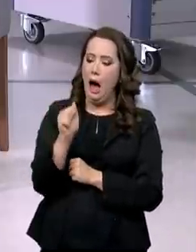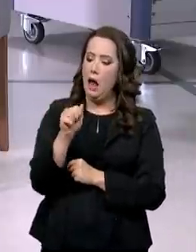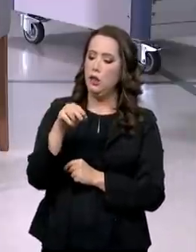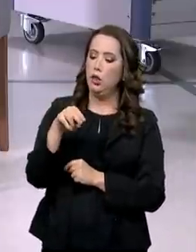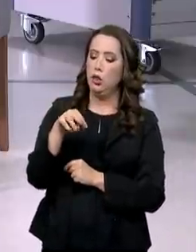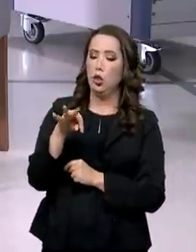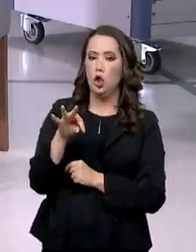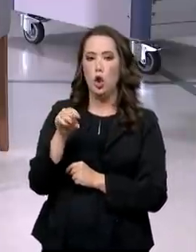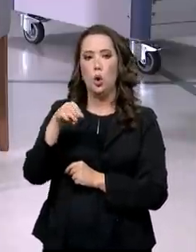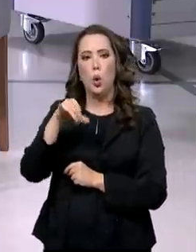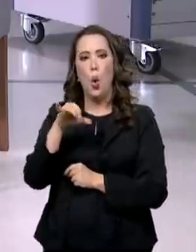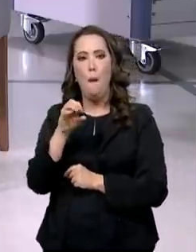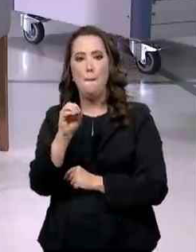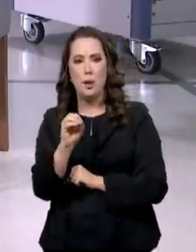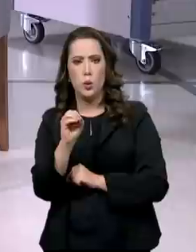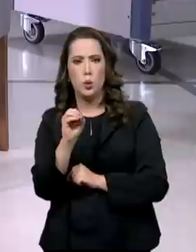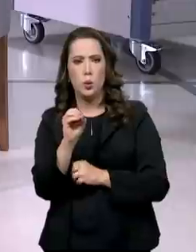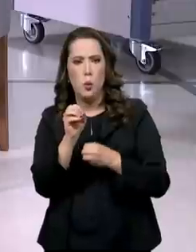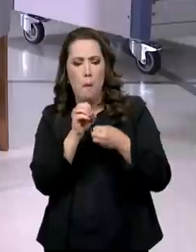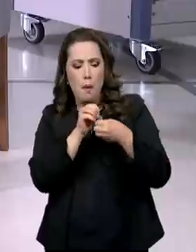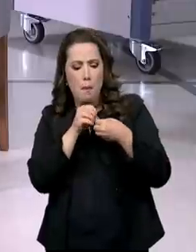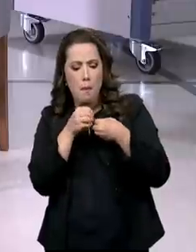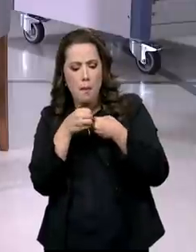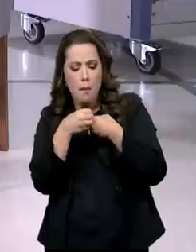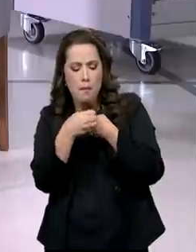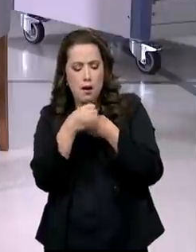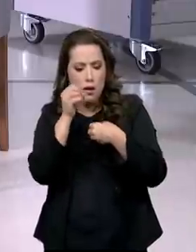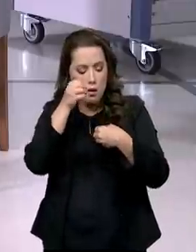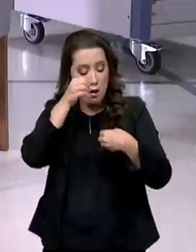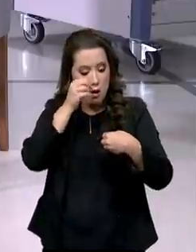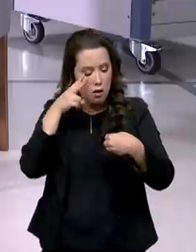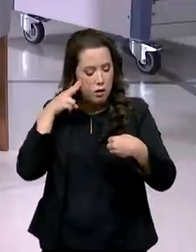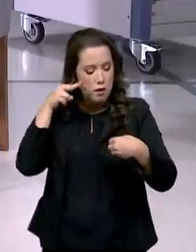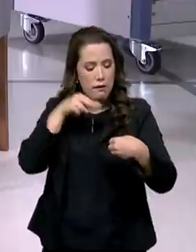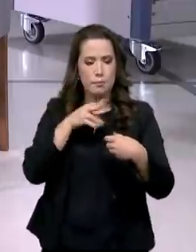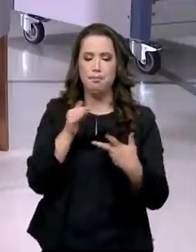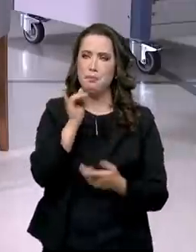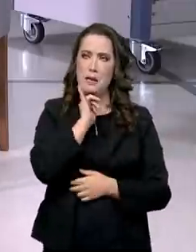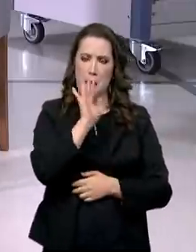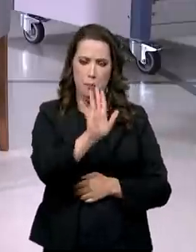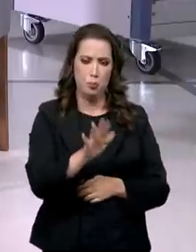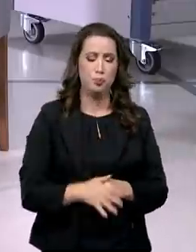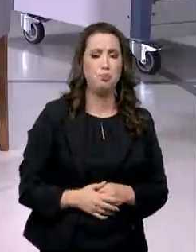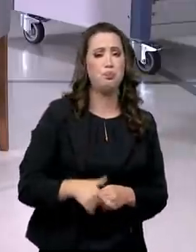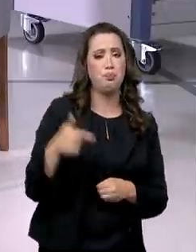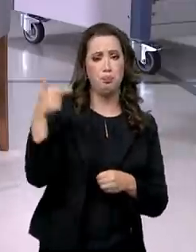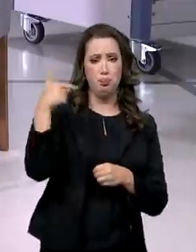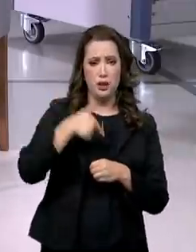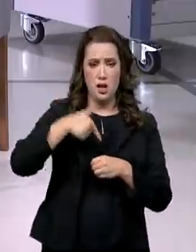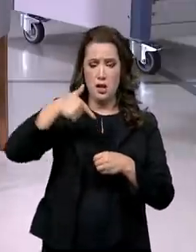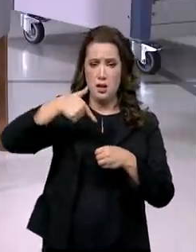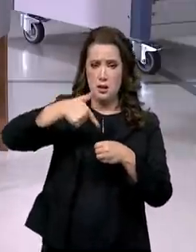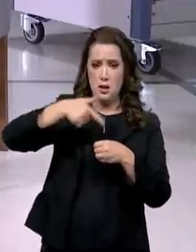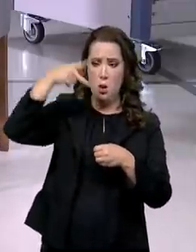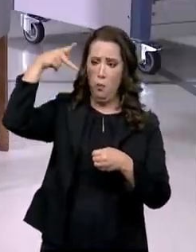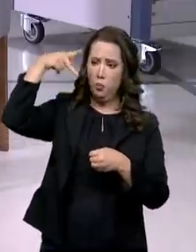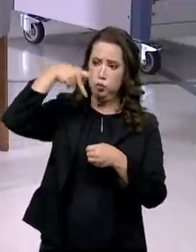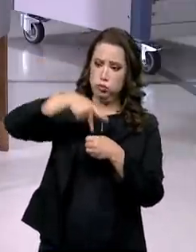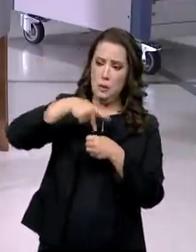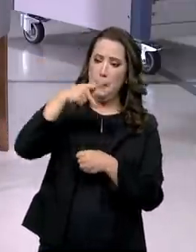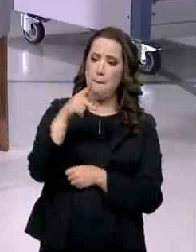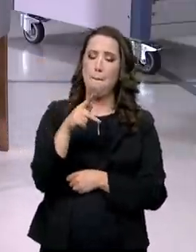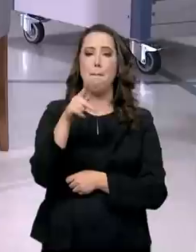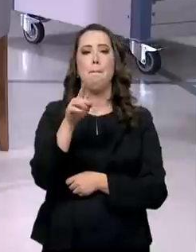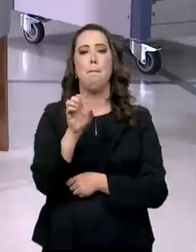com isso aí, a gente consegue analisar, por exemplo, petróleo. Vamos pensar em petróleo. Imagina, tem o pré-sal, o petróleo fica